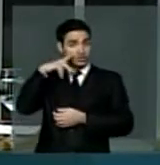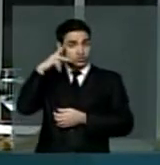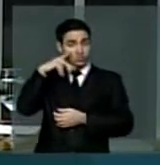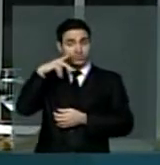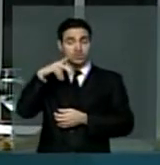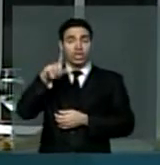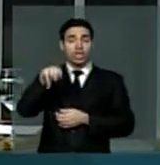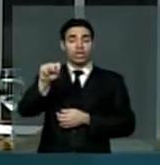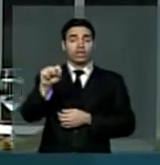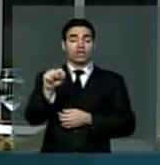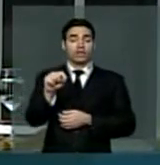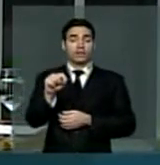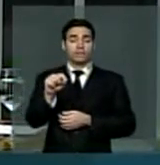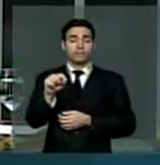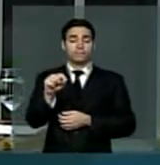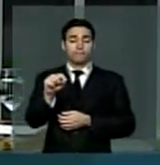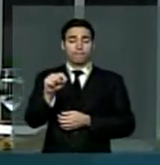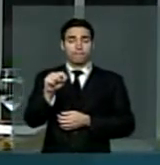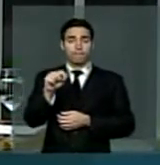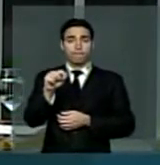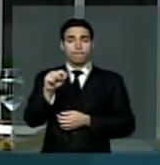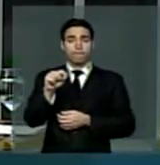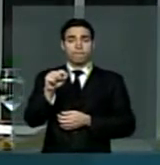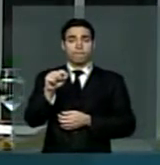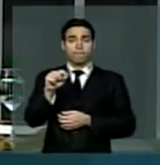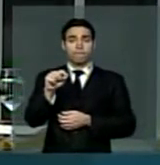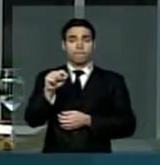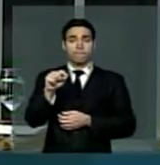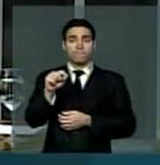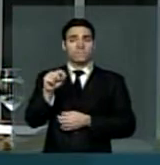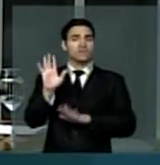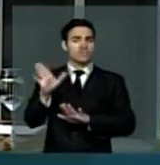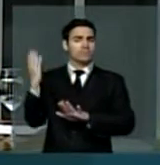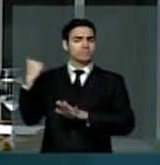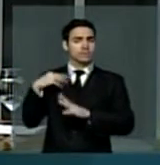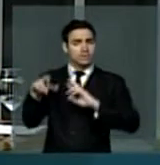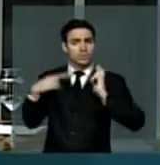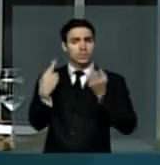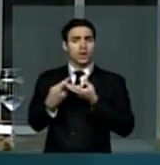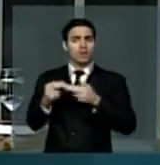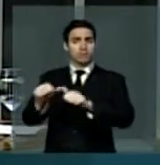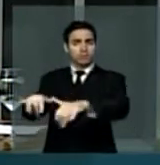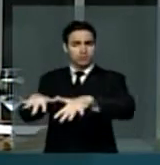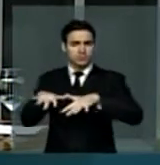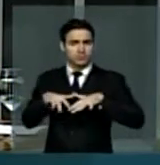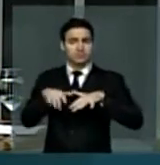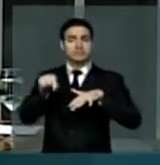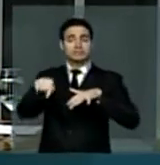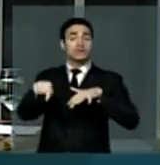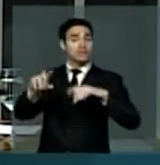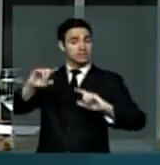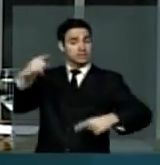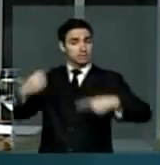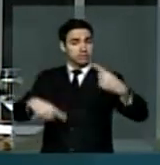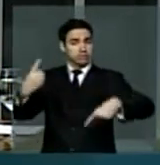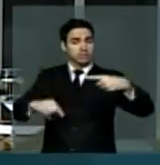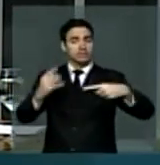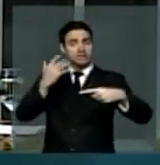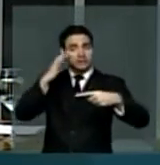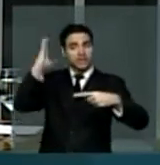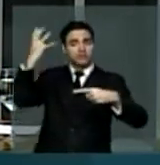é a partir do congresso que nós tivemos, de várias decisões que tomamos,